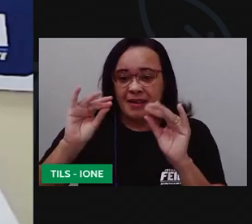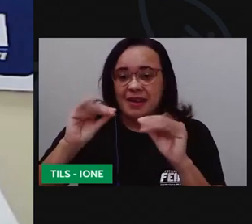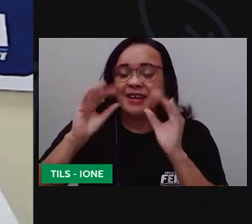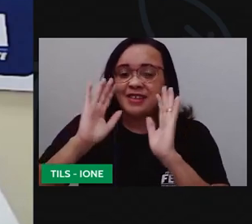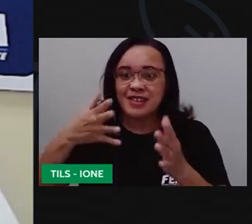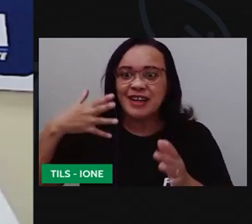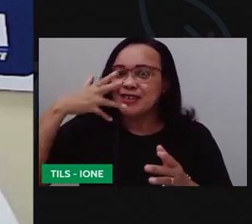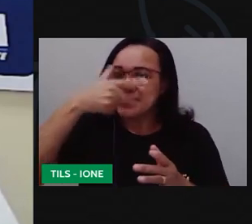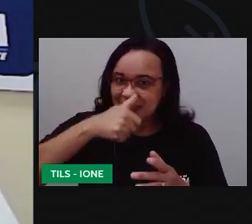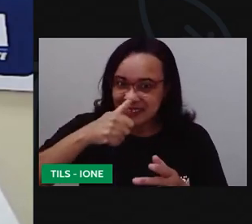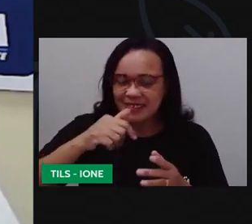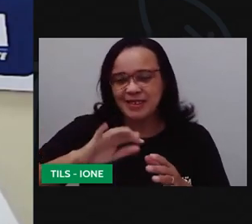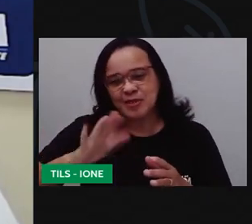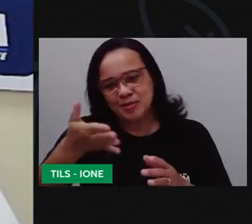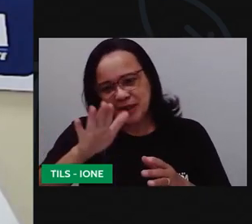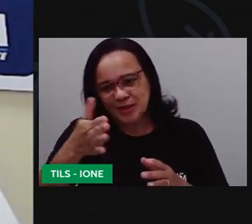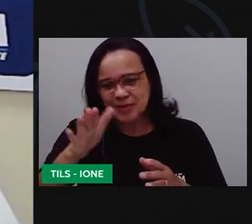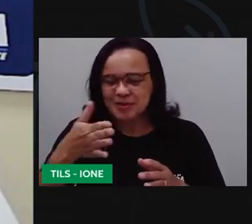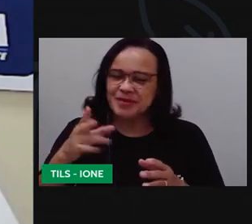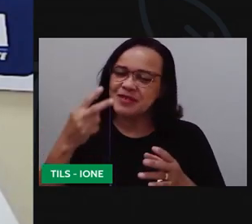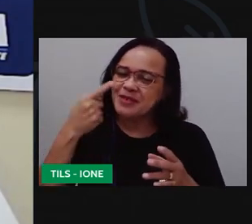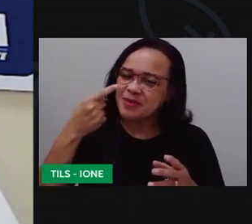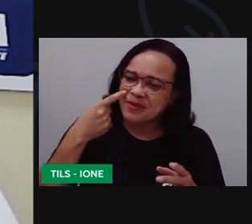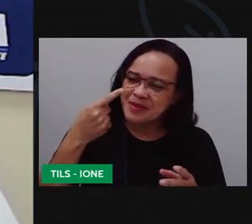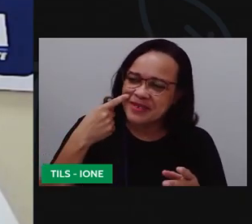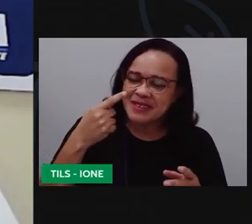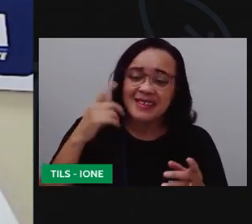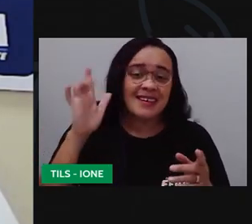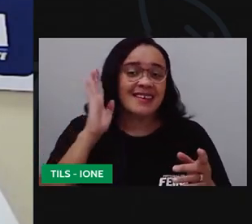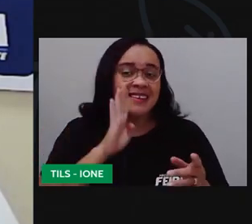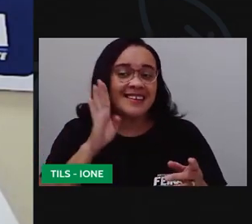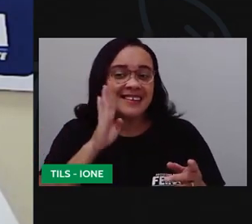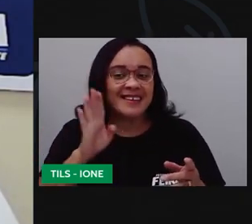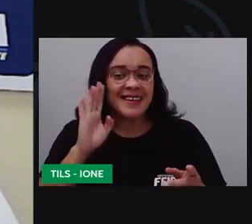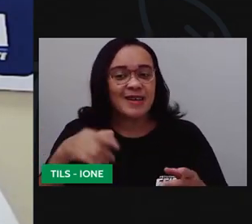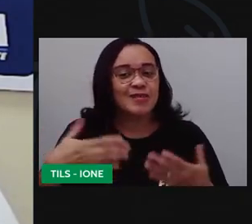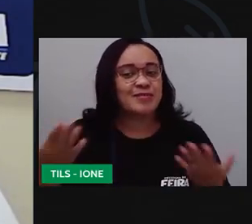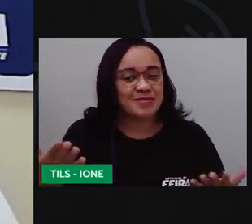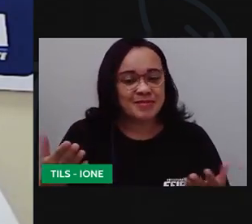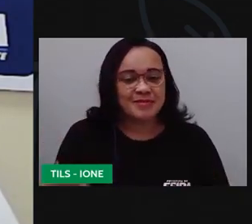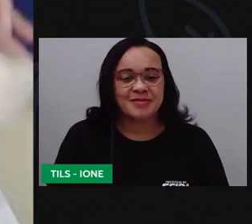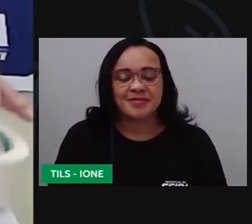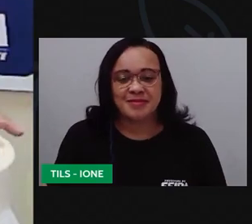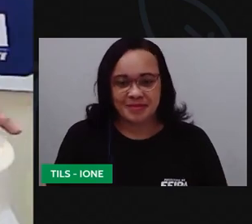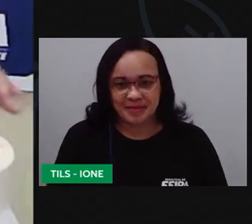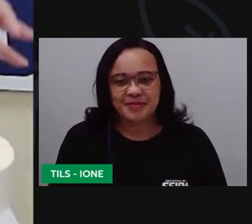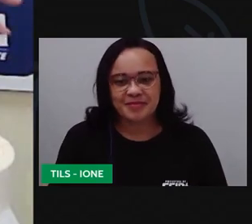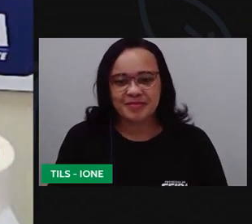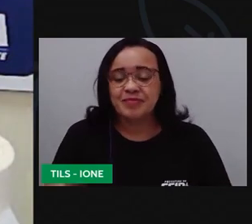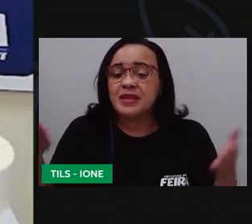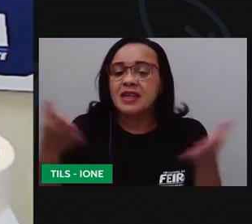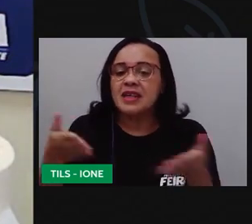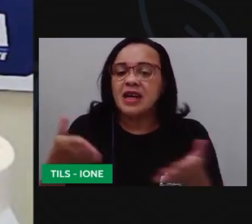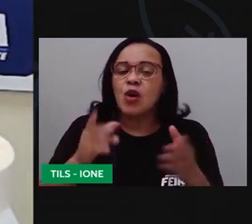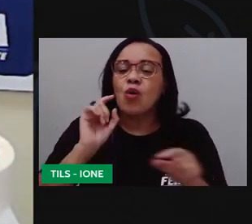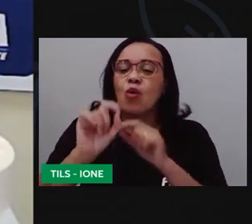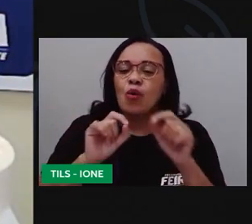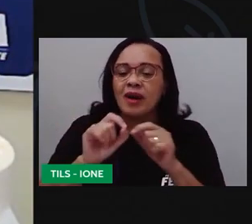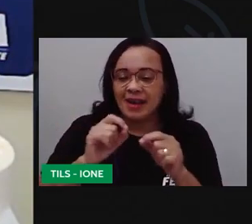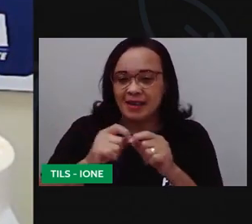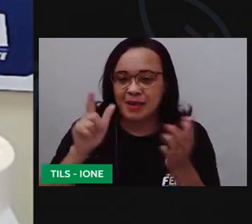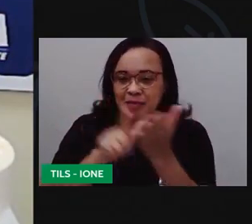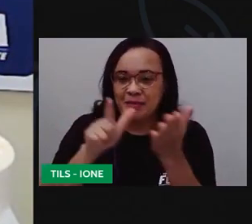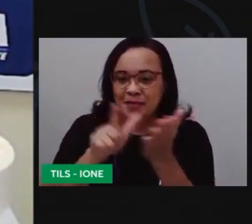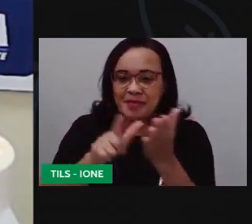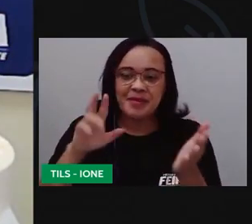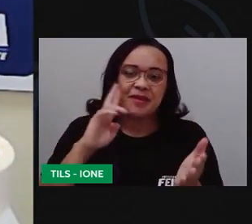bonito? não né? ela vai ser assim ficou legal? não aí o que que a gente vai fazer? a gente vai pegar um pedacinho